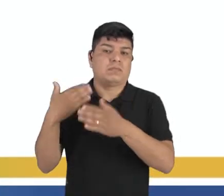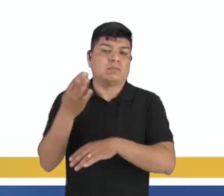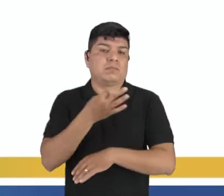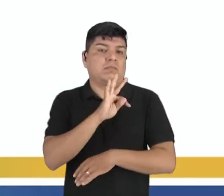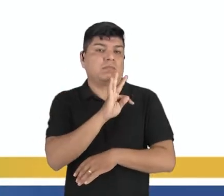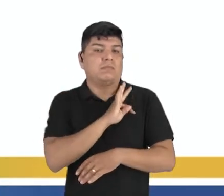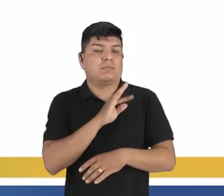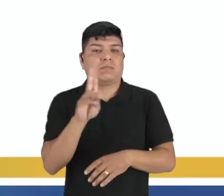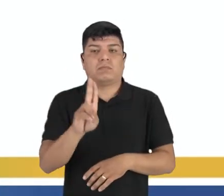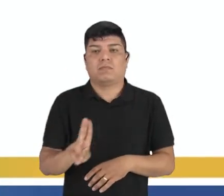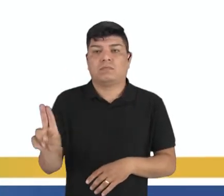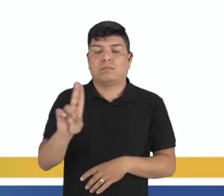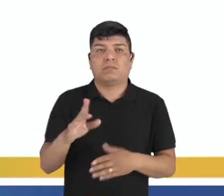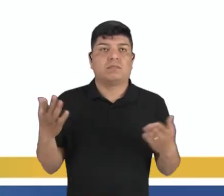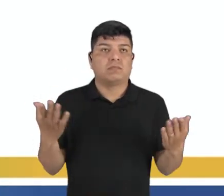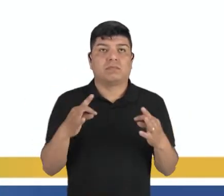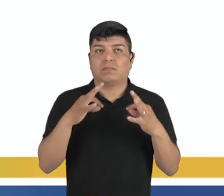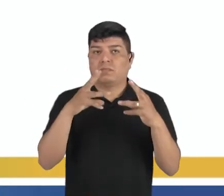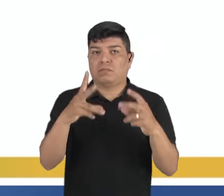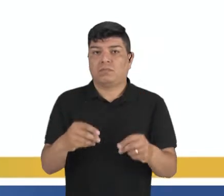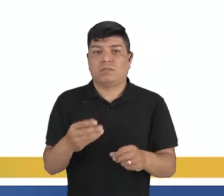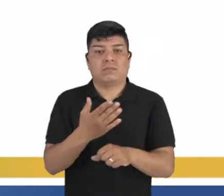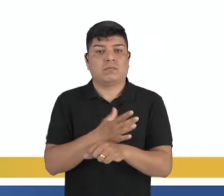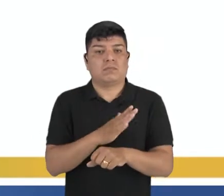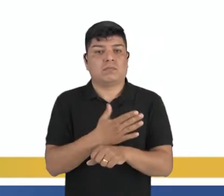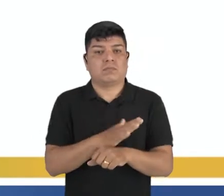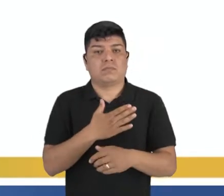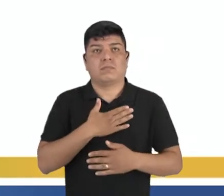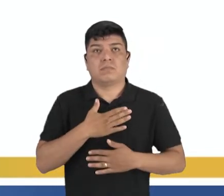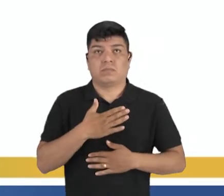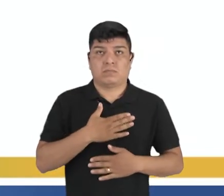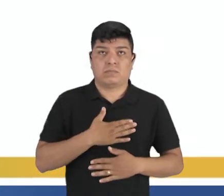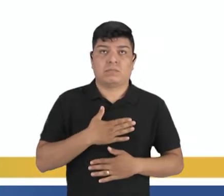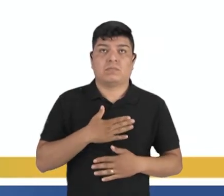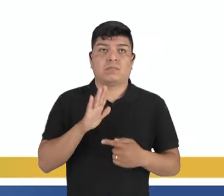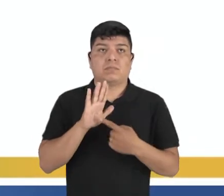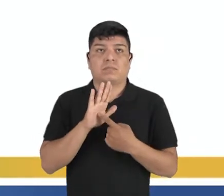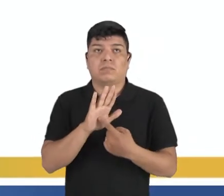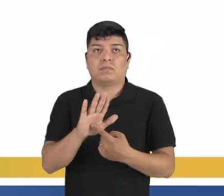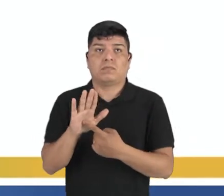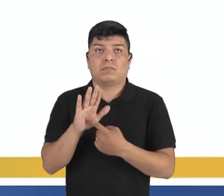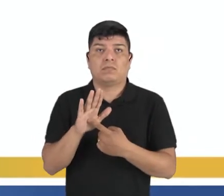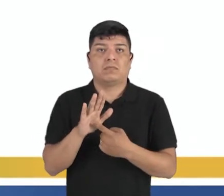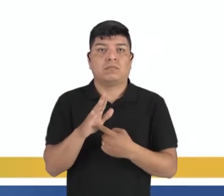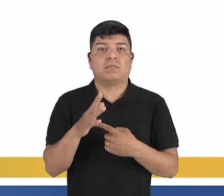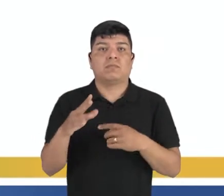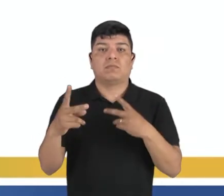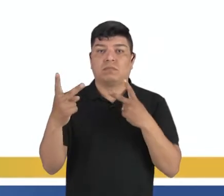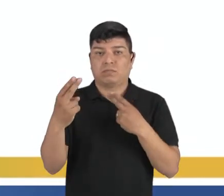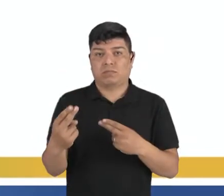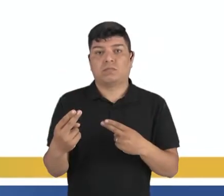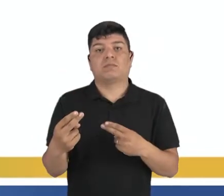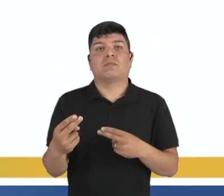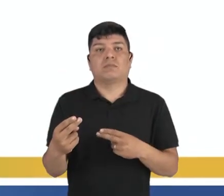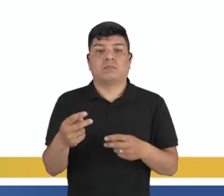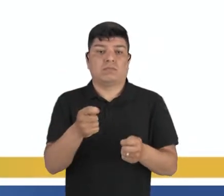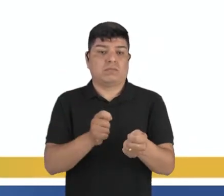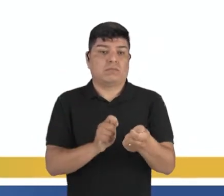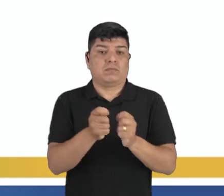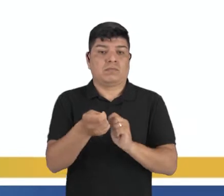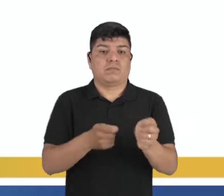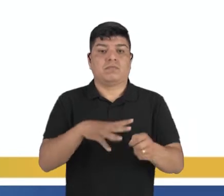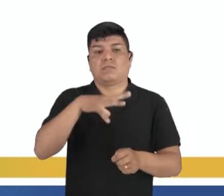hoje. Todas as práticas corporais alternativas apresentam um ponto em comum, o controle da